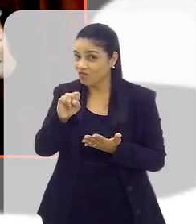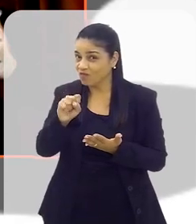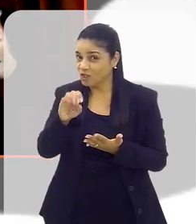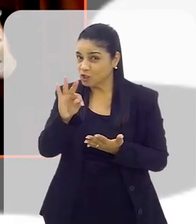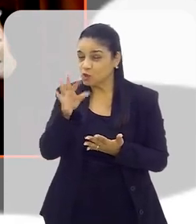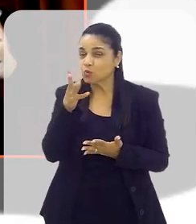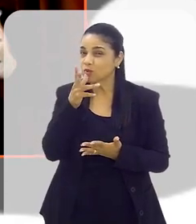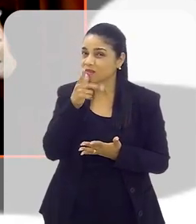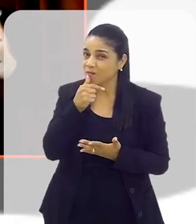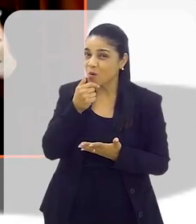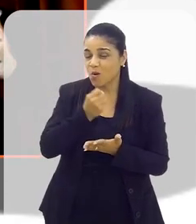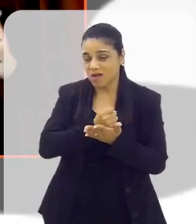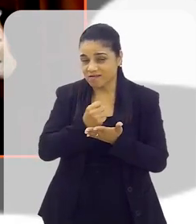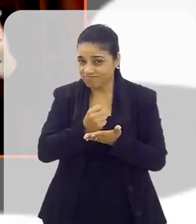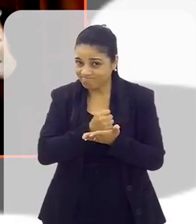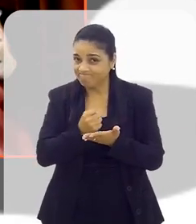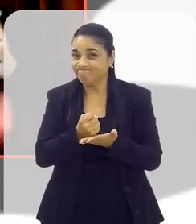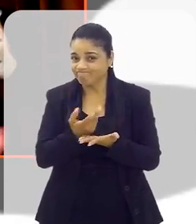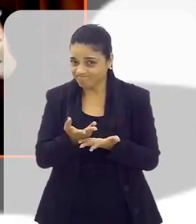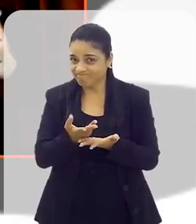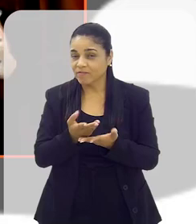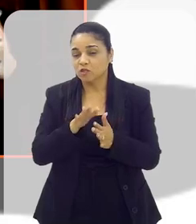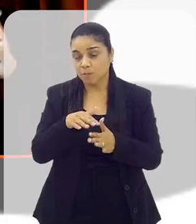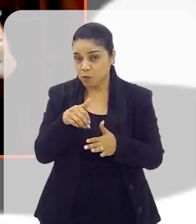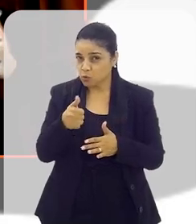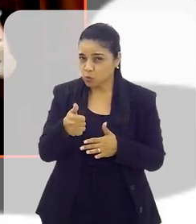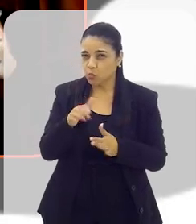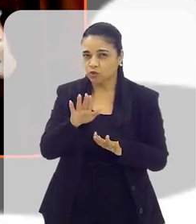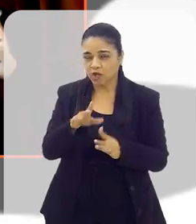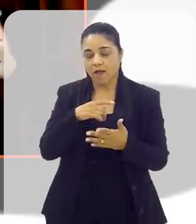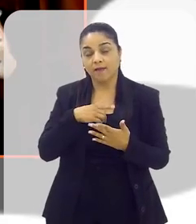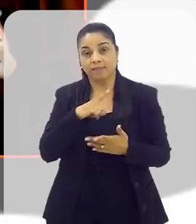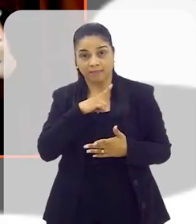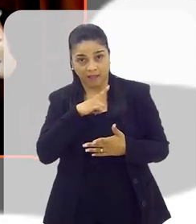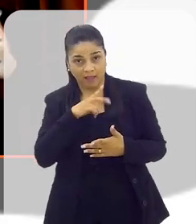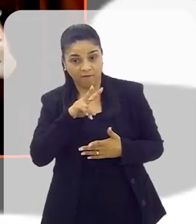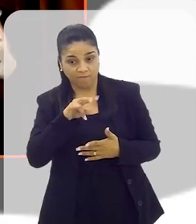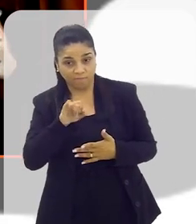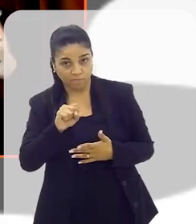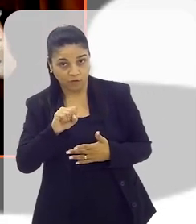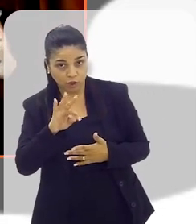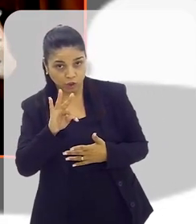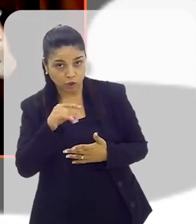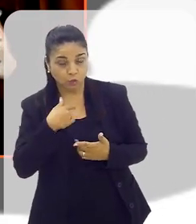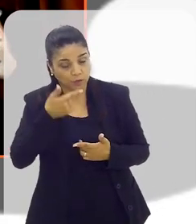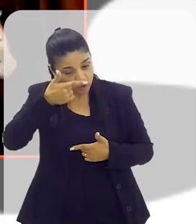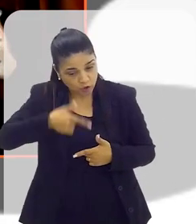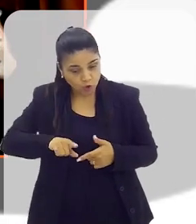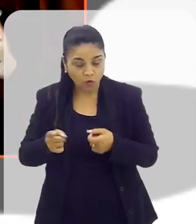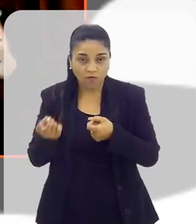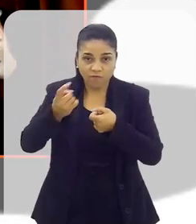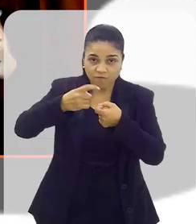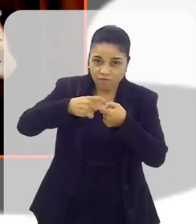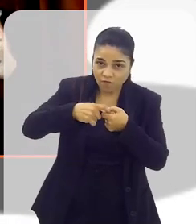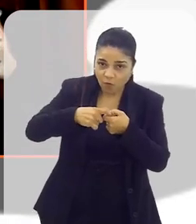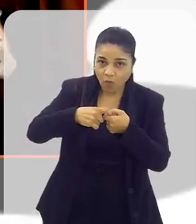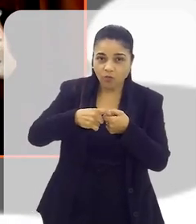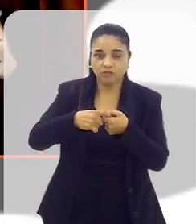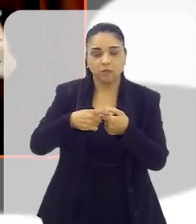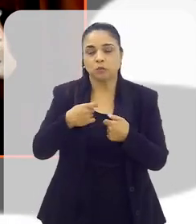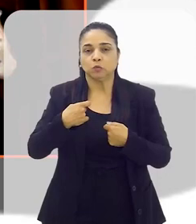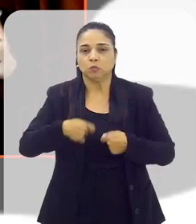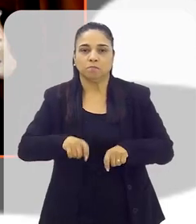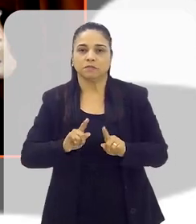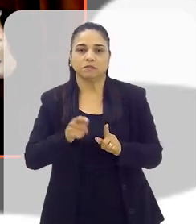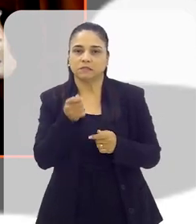demore um pouco mais. Eles já melhoraram um pouco. Por exemplo, quando você já tem visto e vai requerer a renovação do visto, você não